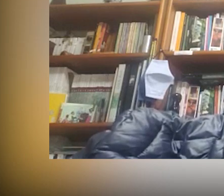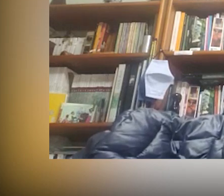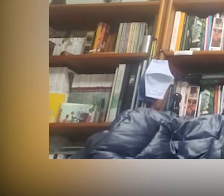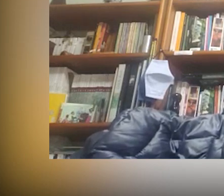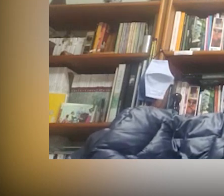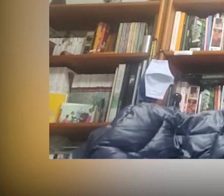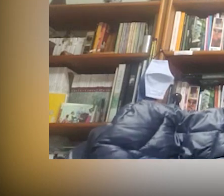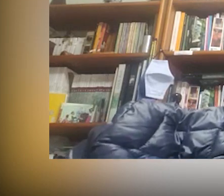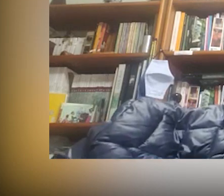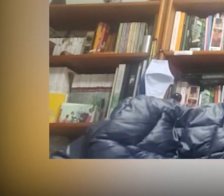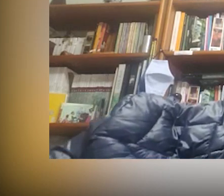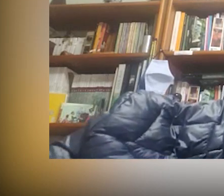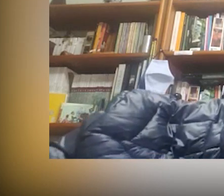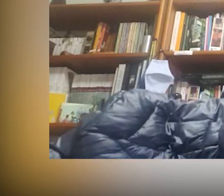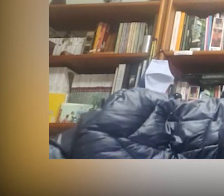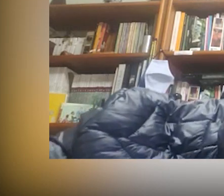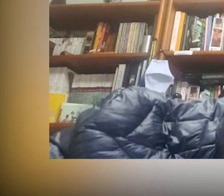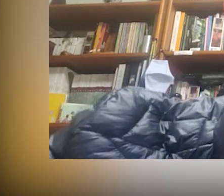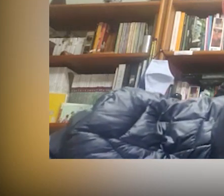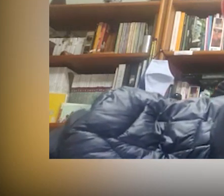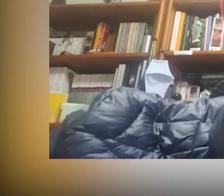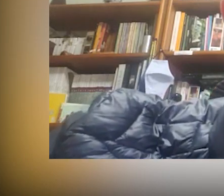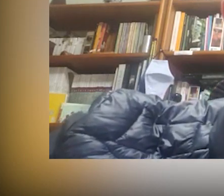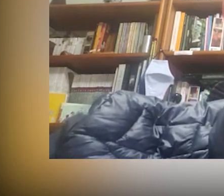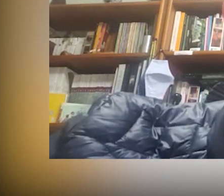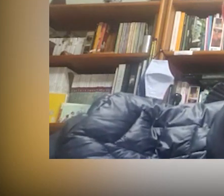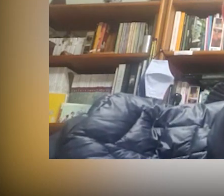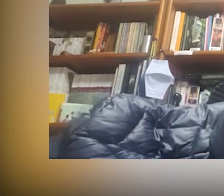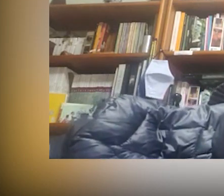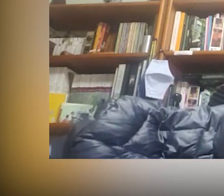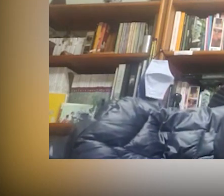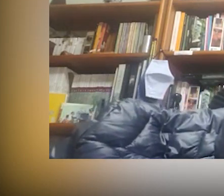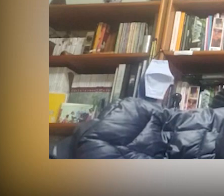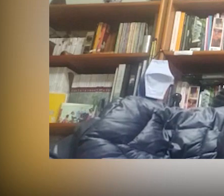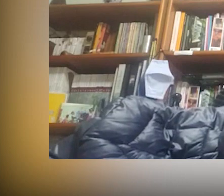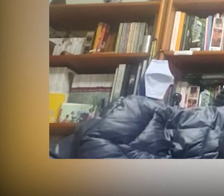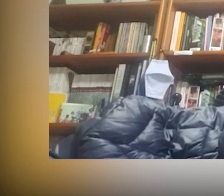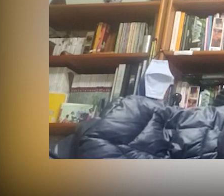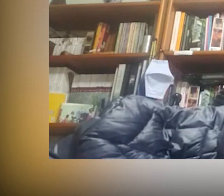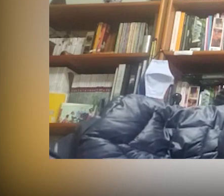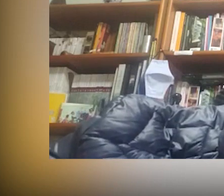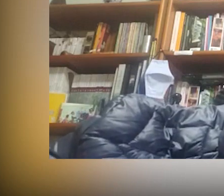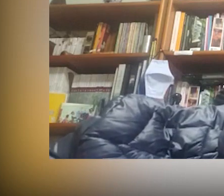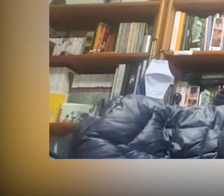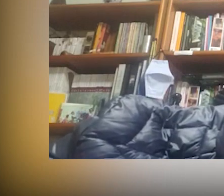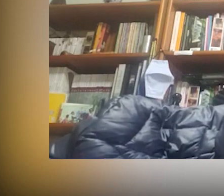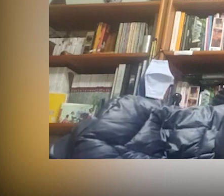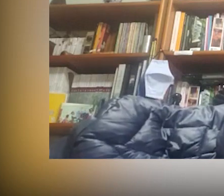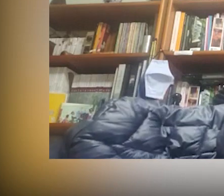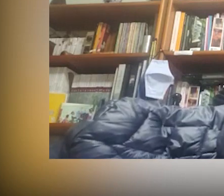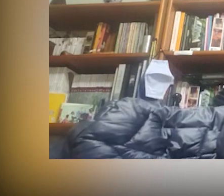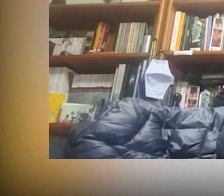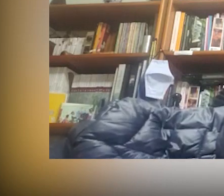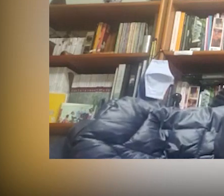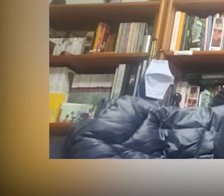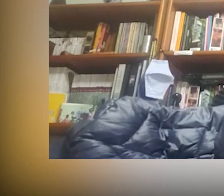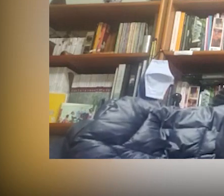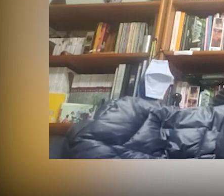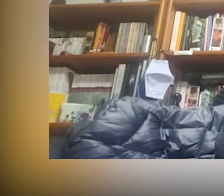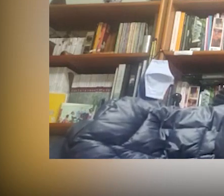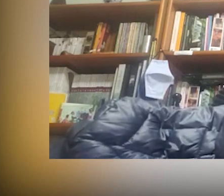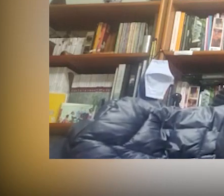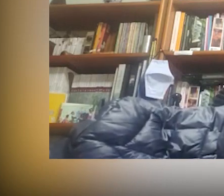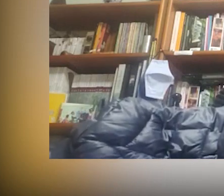corpo docente e especialmente para vocês que queremos acolher aqui com toda a disponibilidade de atendê-los